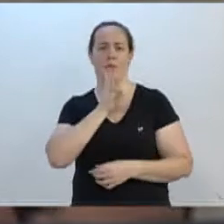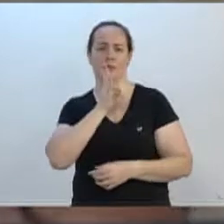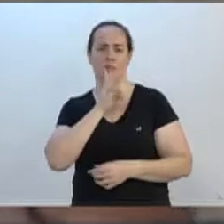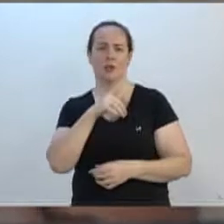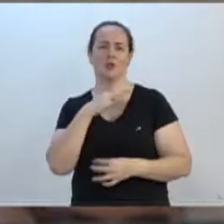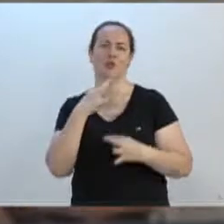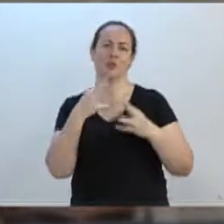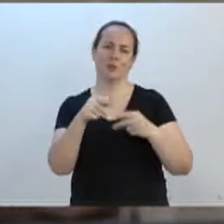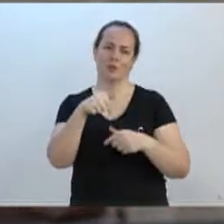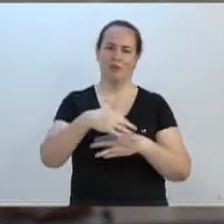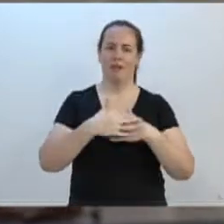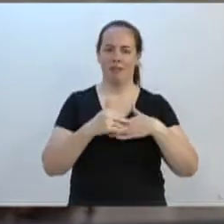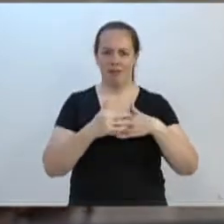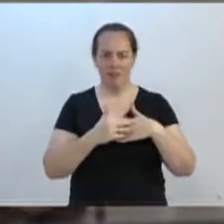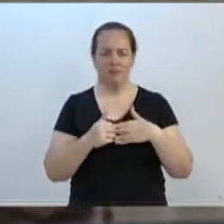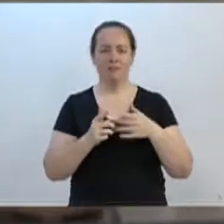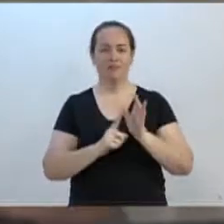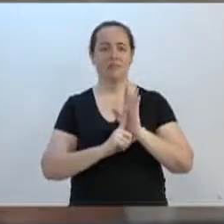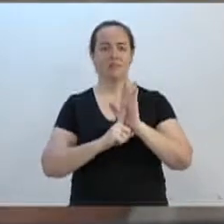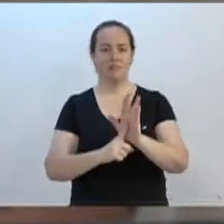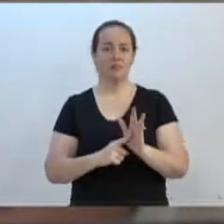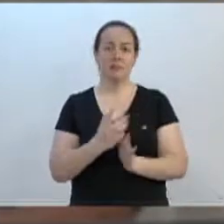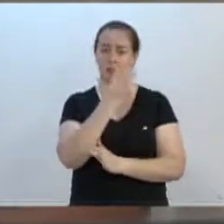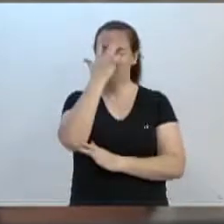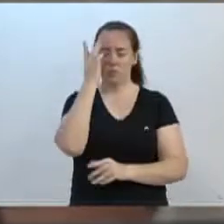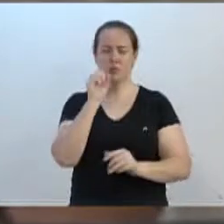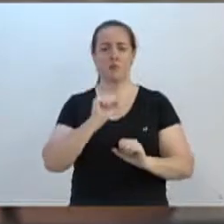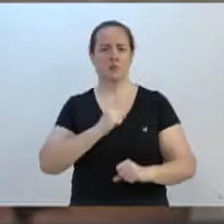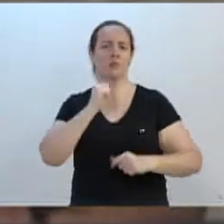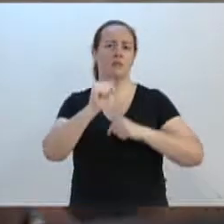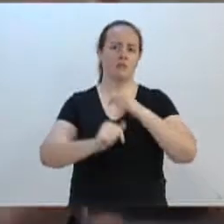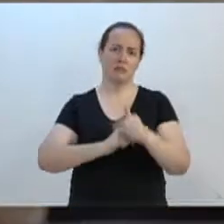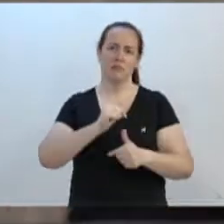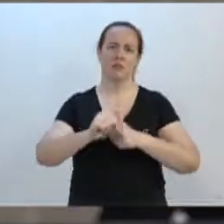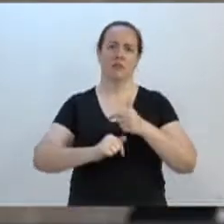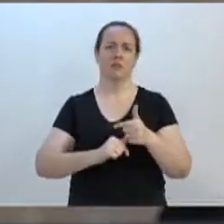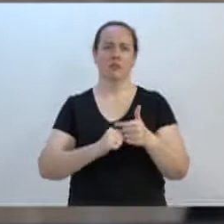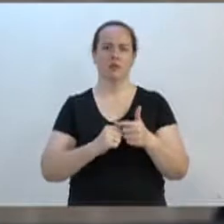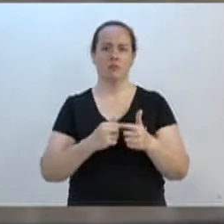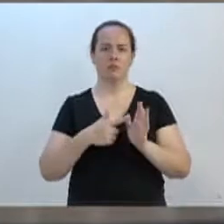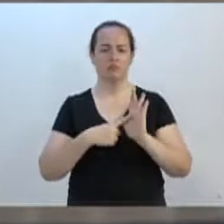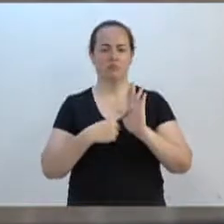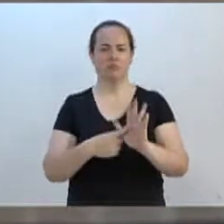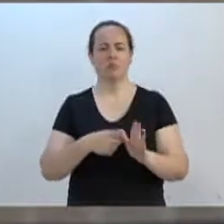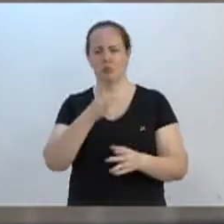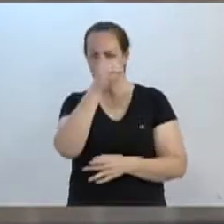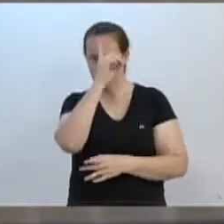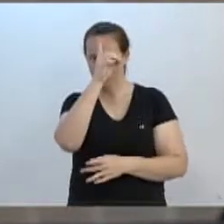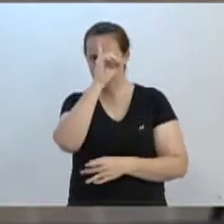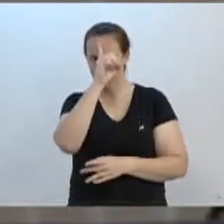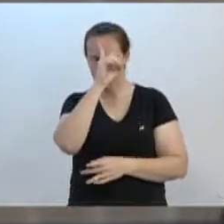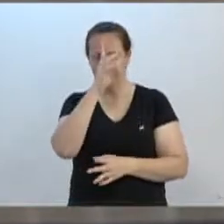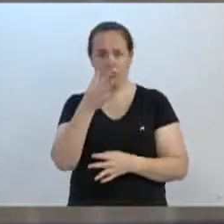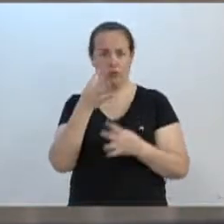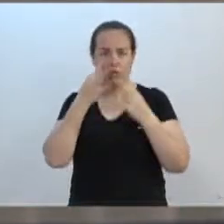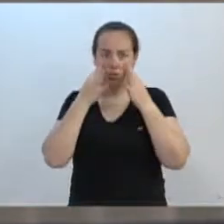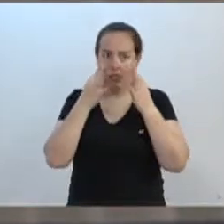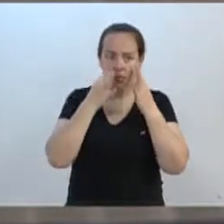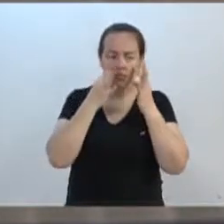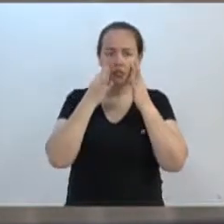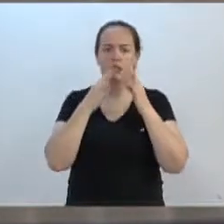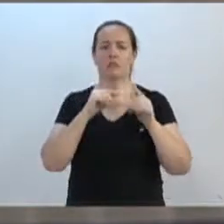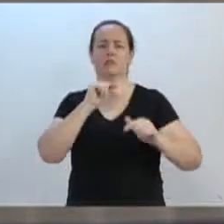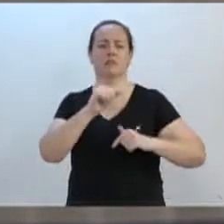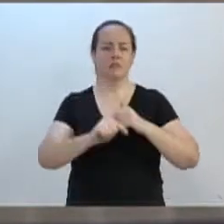tem muito carinho. Demonstrou uma pessoa trabalhadora, demonstrou aí que estava todos os dias atentos às nossas